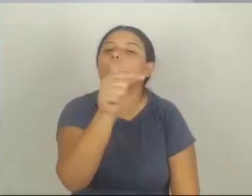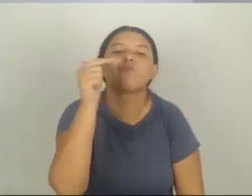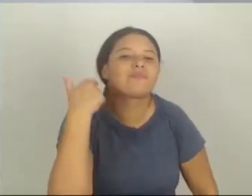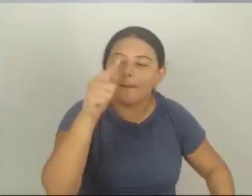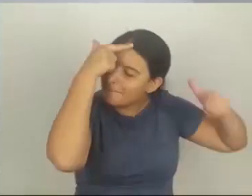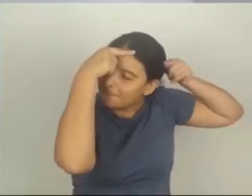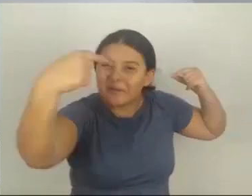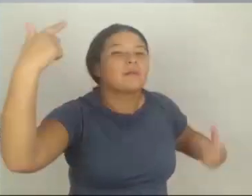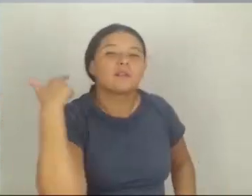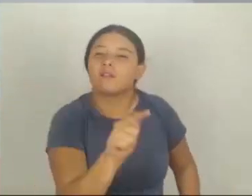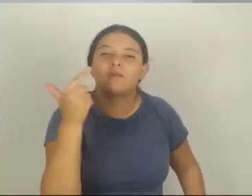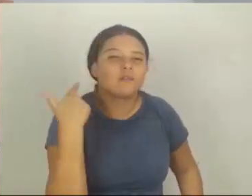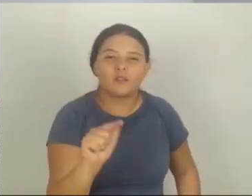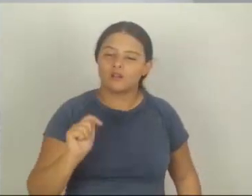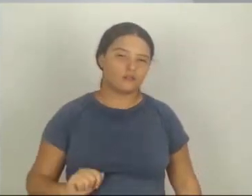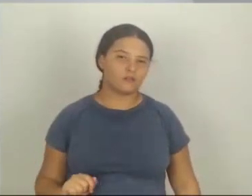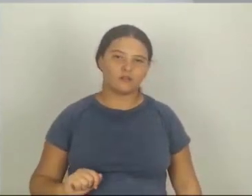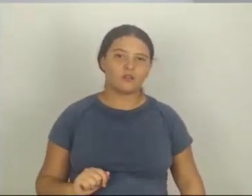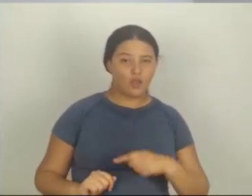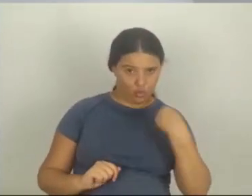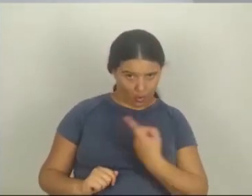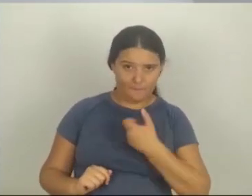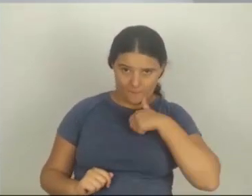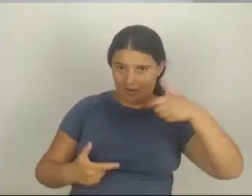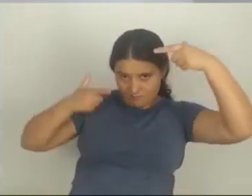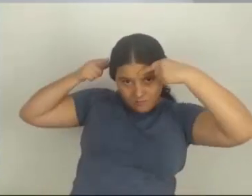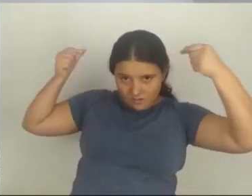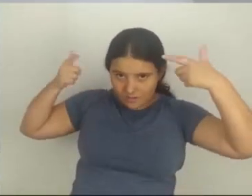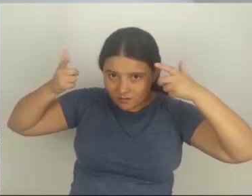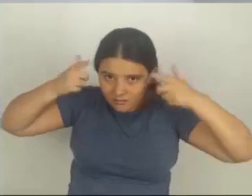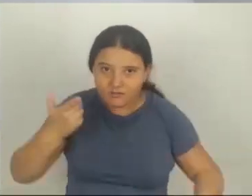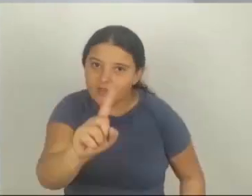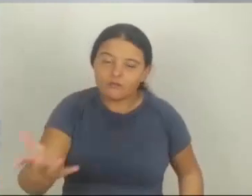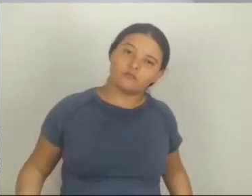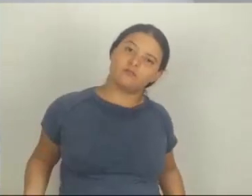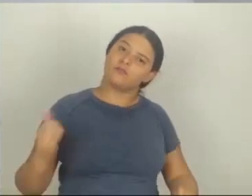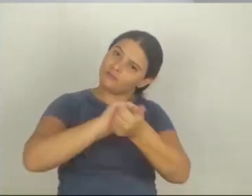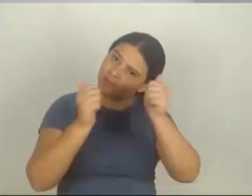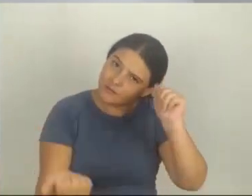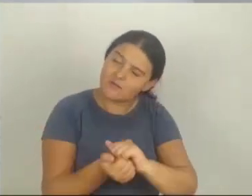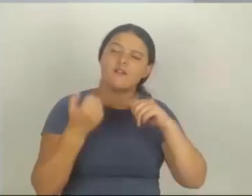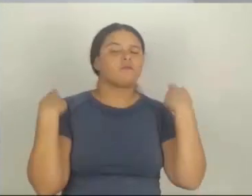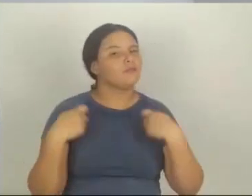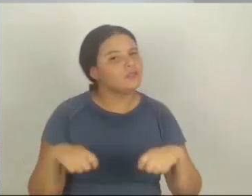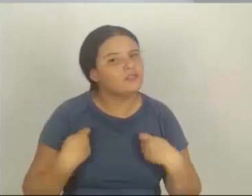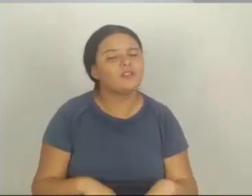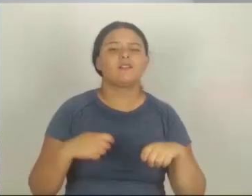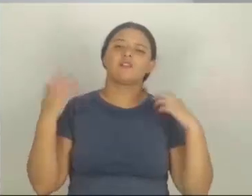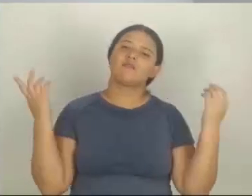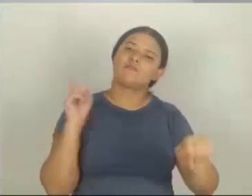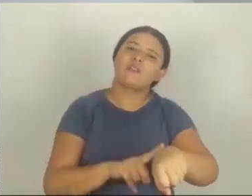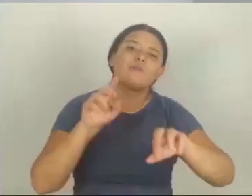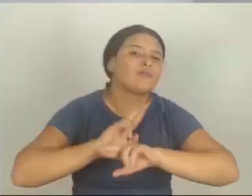existe príncipe encantado. Também não somos princesas, né? Então, eu acho que a gente tem que se adaptar aos tempos modernos. Está